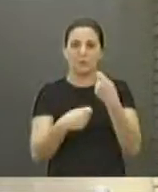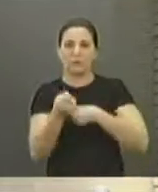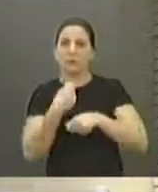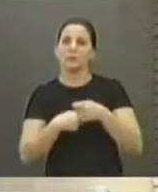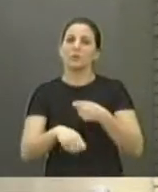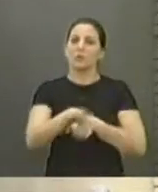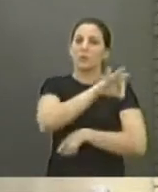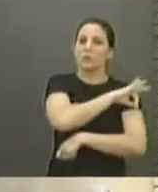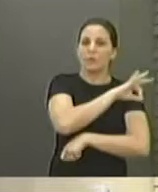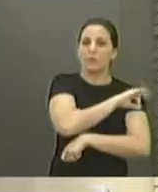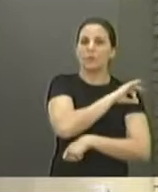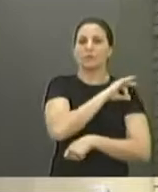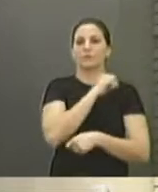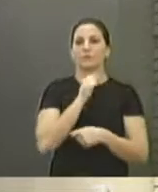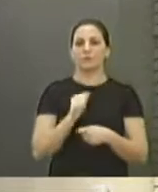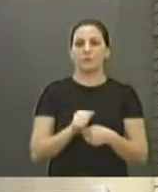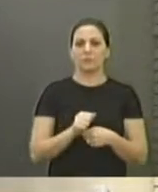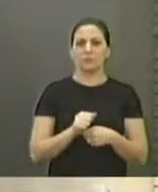prefeitura,